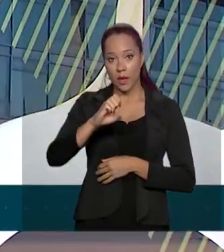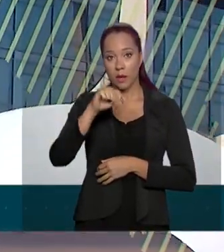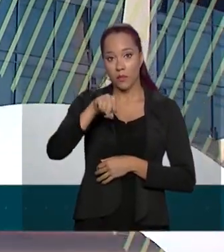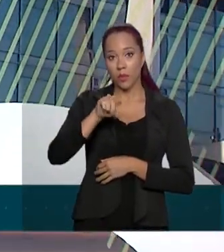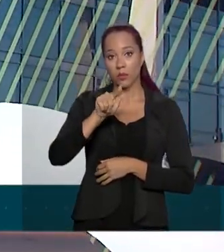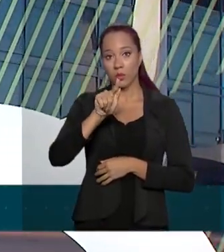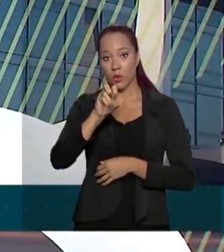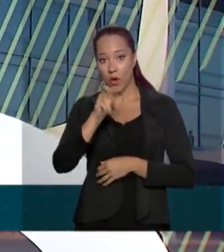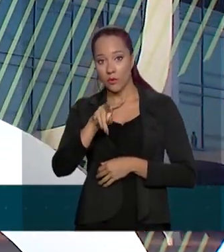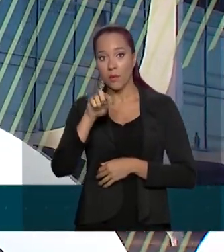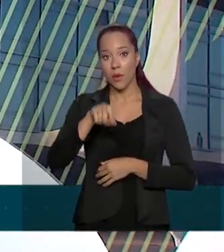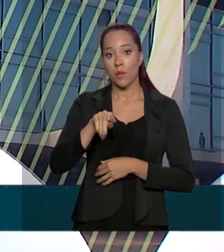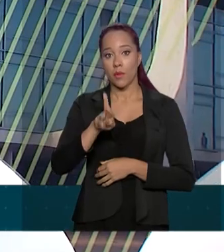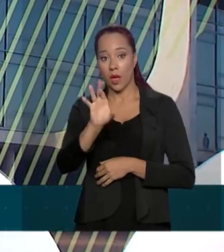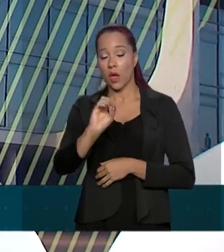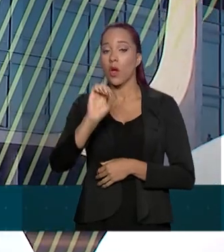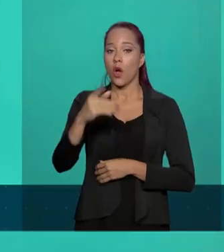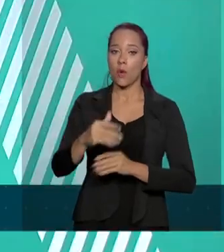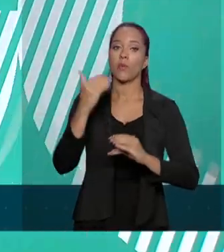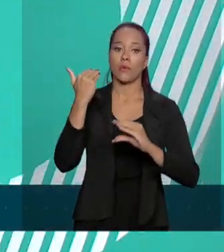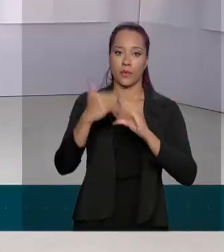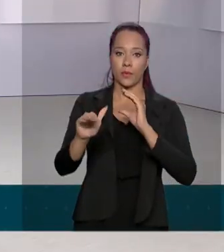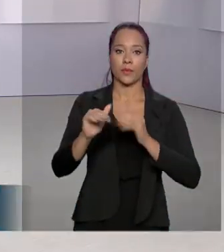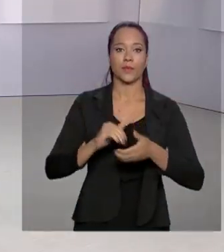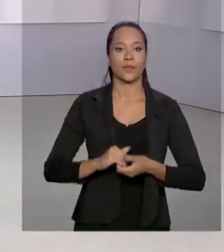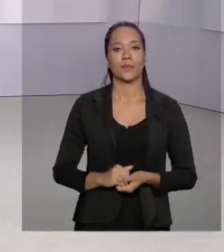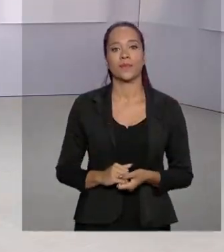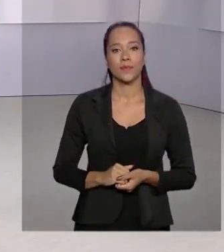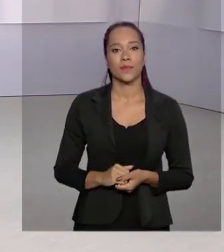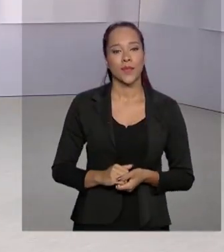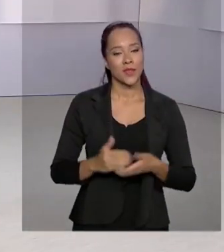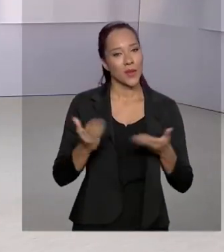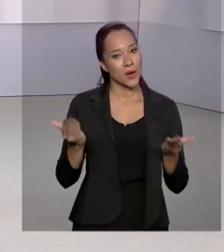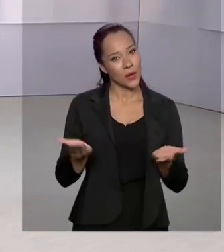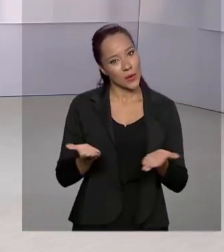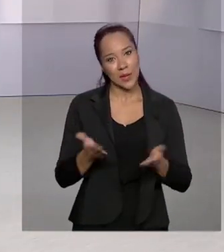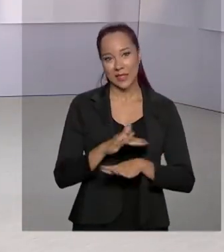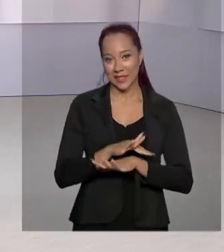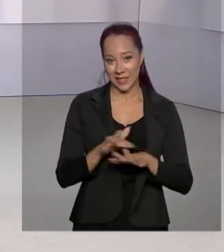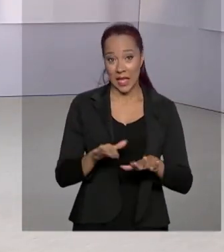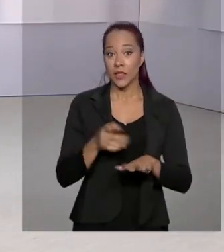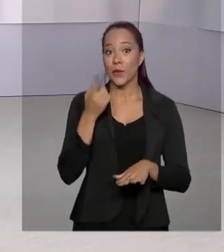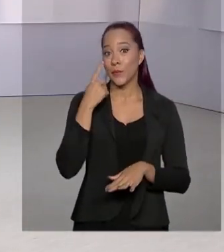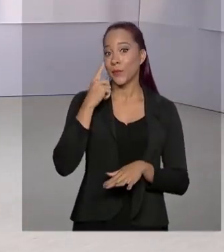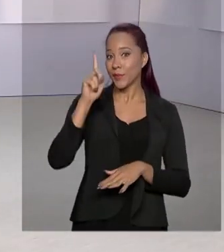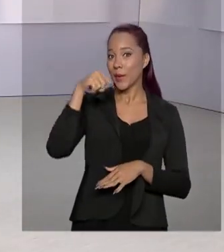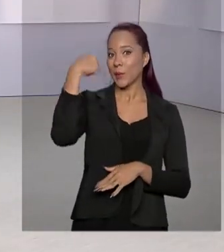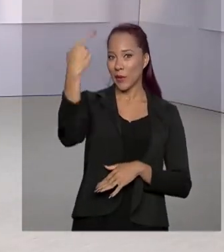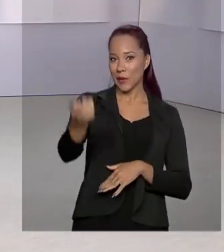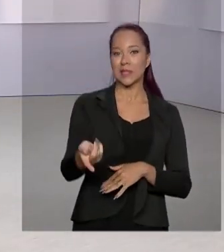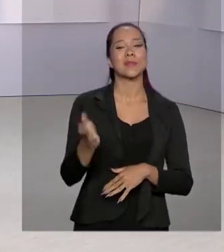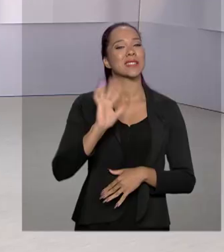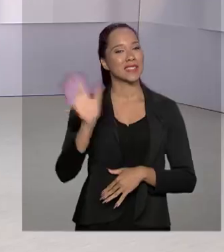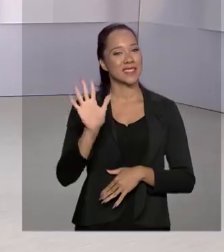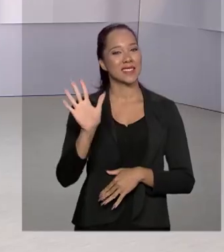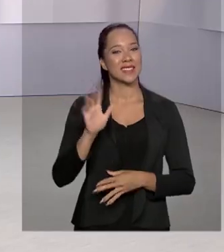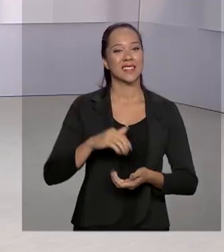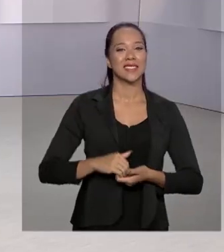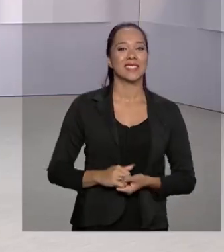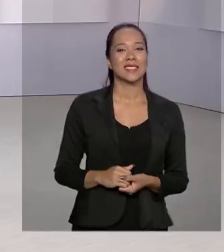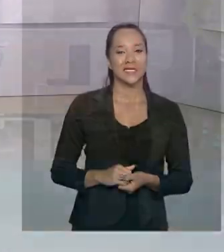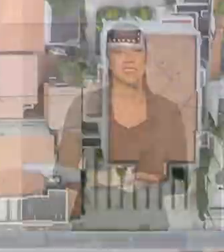.br ou então pelo site do programa. Nós ficamos por aqui. Nos vemos então na próxima edição. Até lá. Tchau.